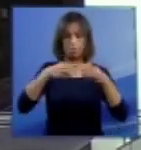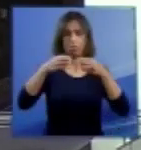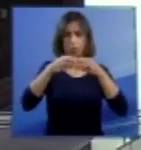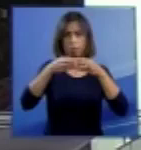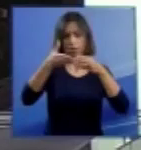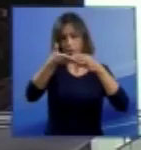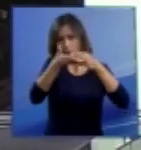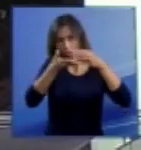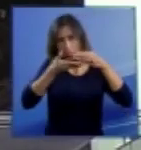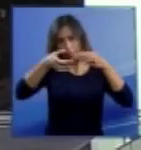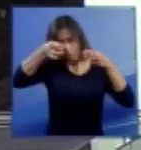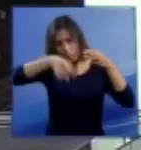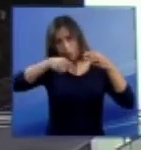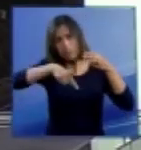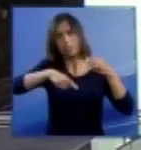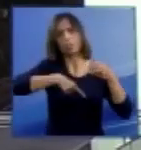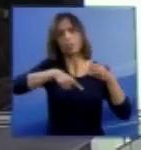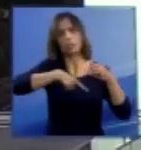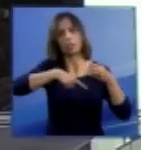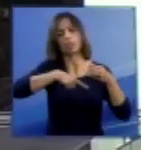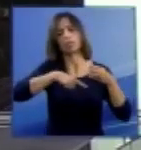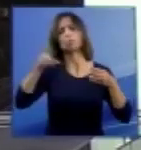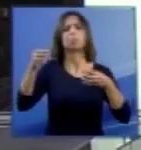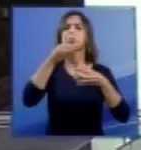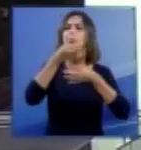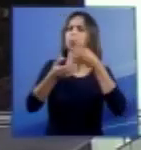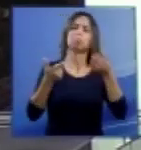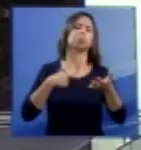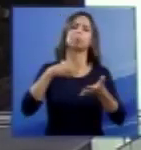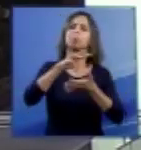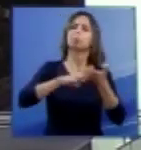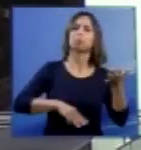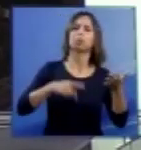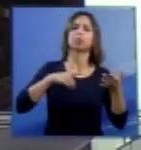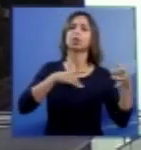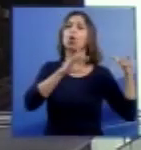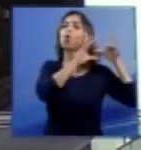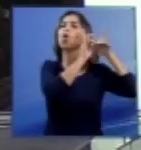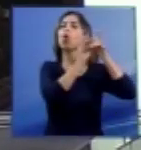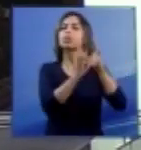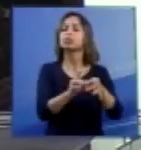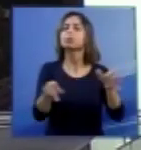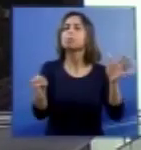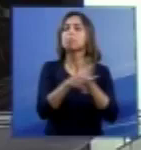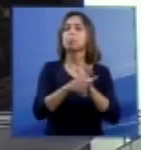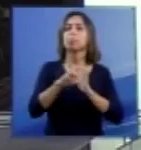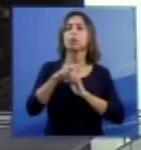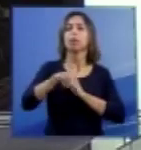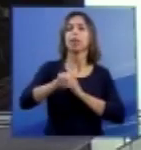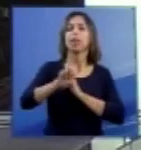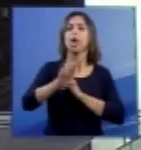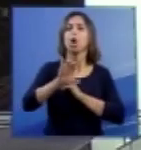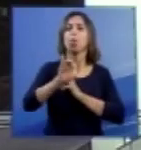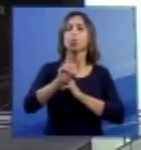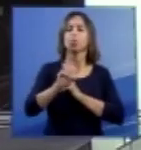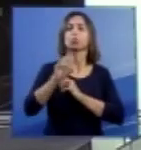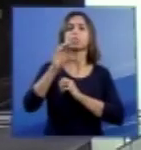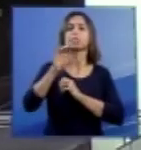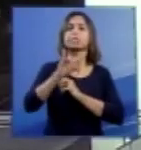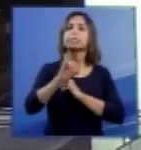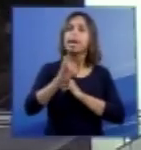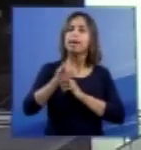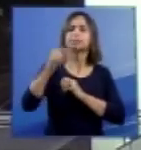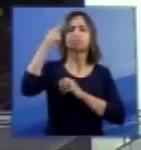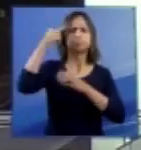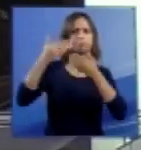mas tem. Essas opiniões não têm metodologicamente, dentro do contexto da neurociência, nenhum embasamento técnico. Pelo